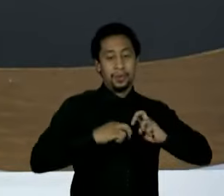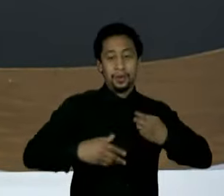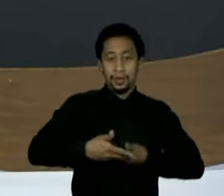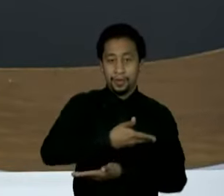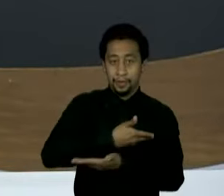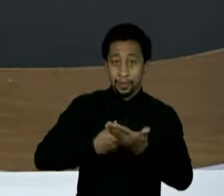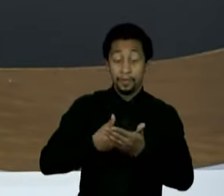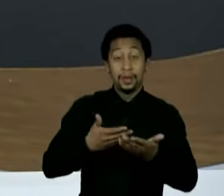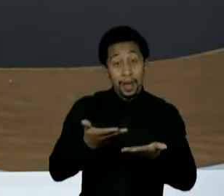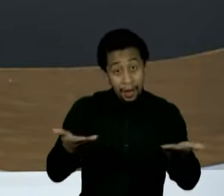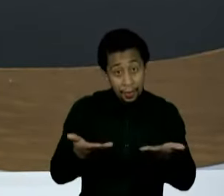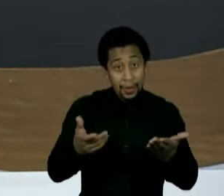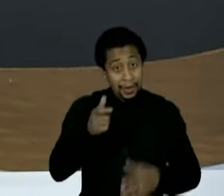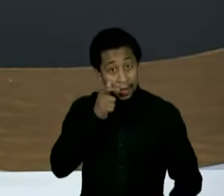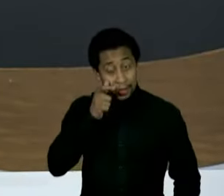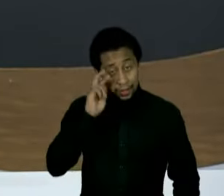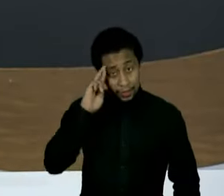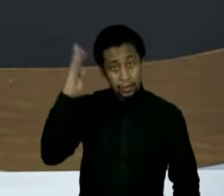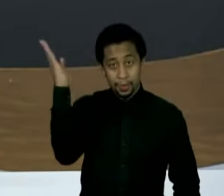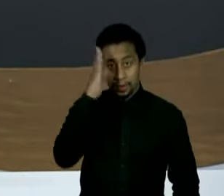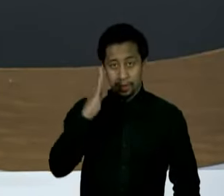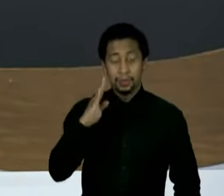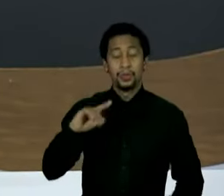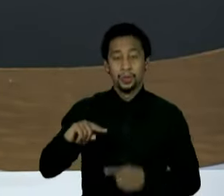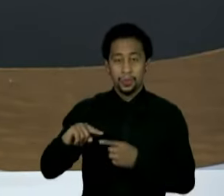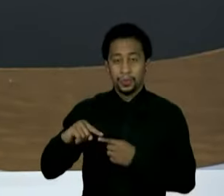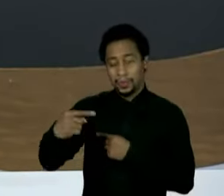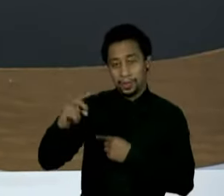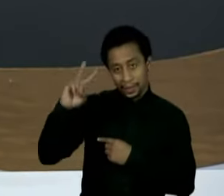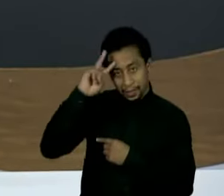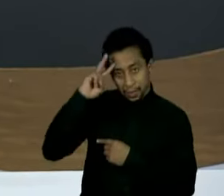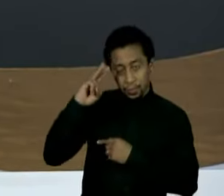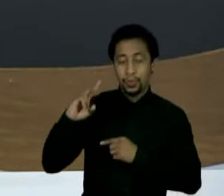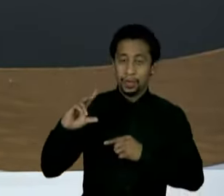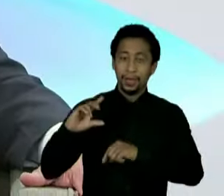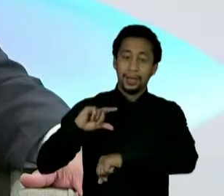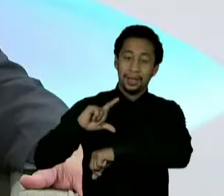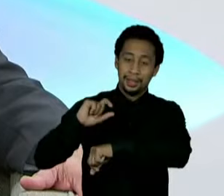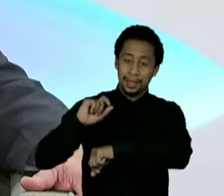com o Senhor Brasil e o Roda Viva volta na próxima segunda, às 10 da noite. Até lá.